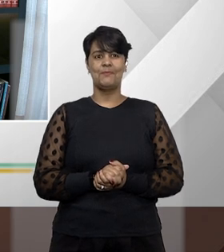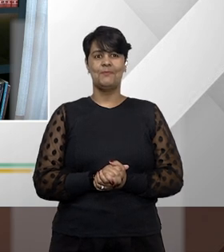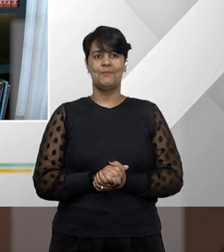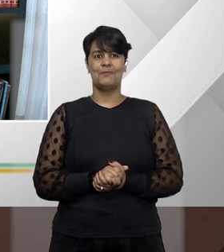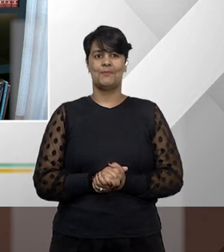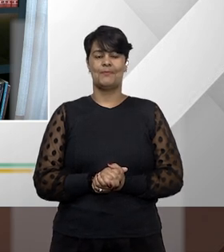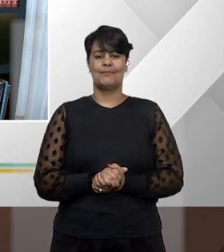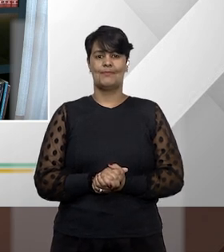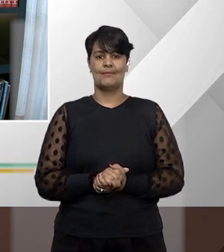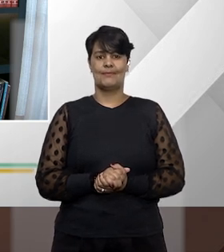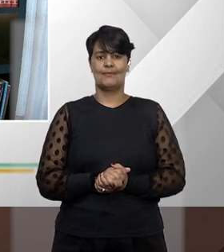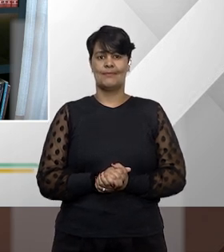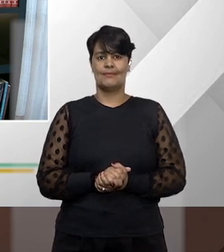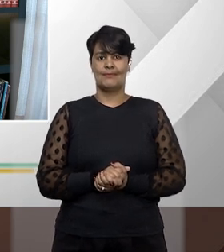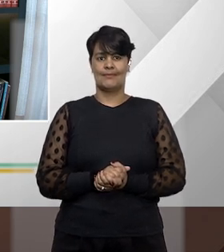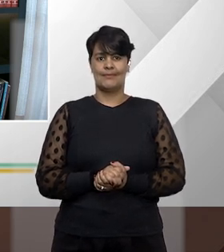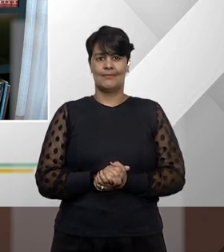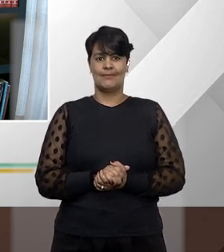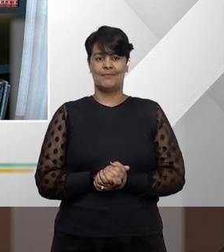Ailton Bonomo.